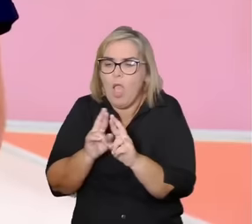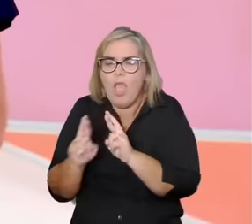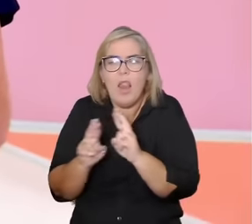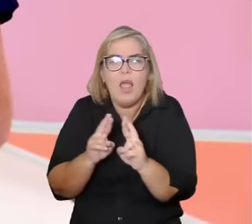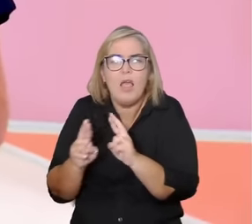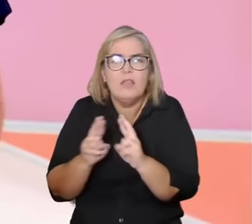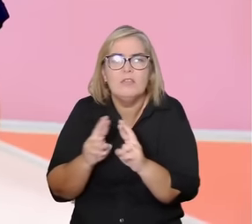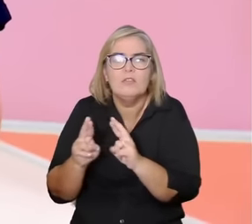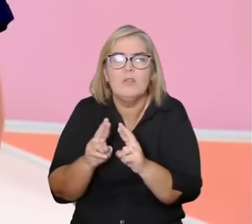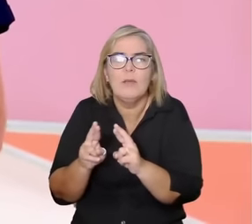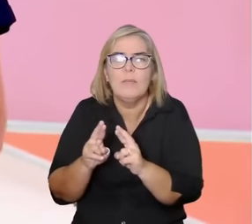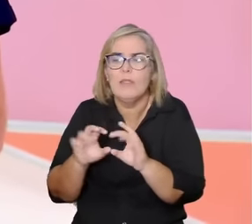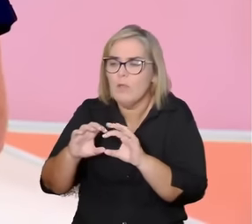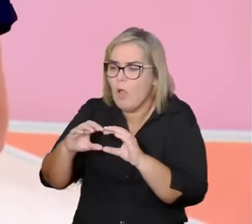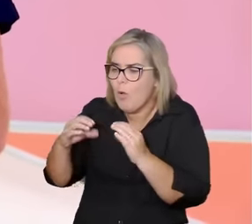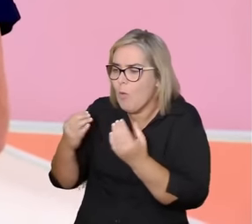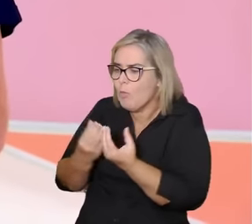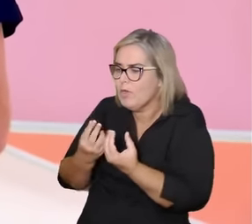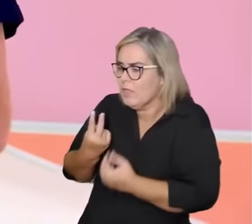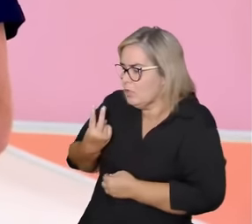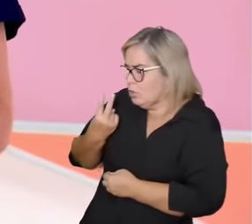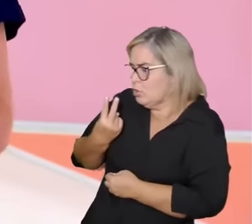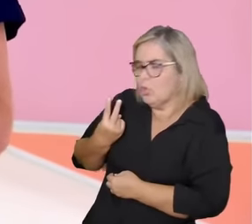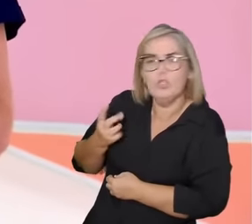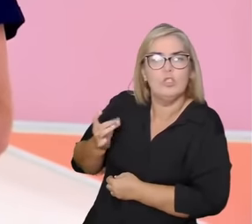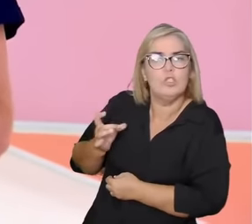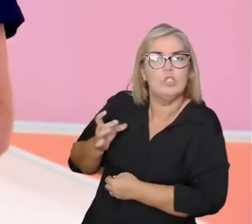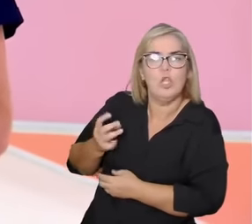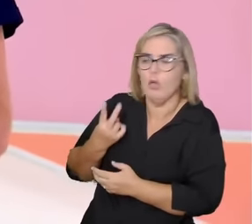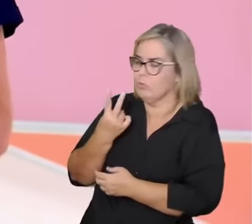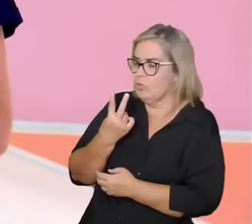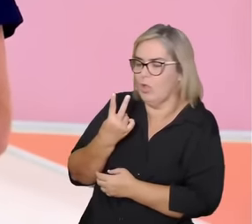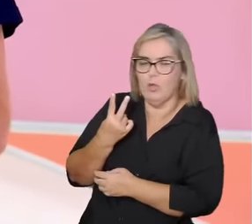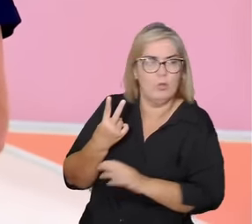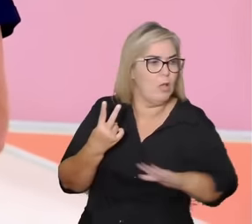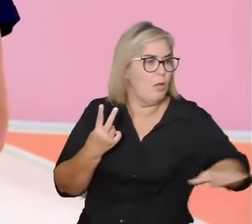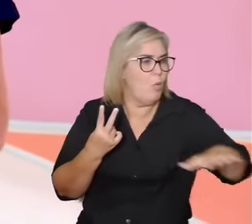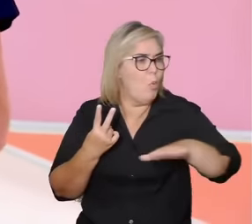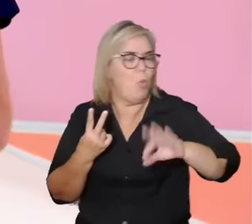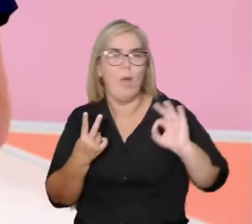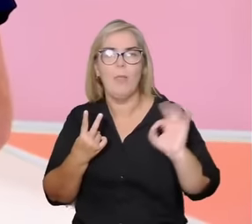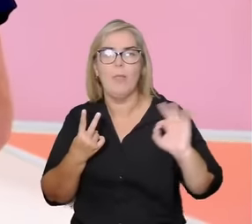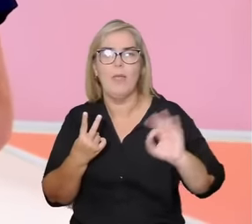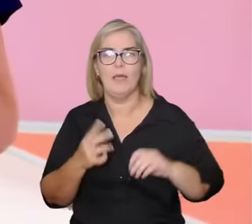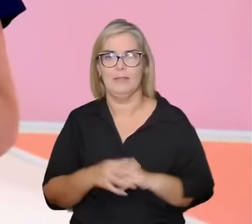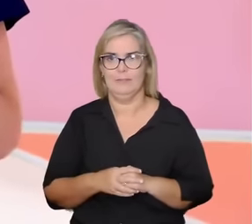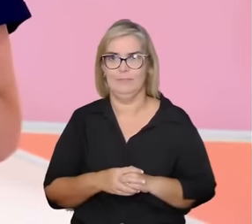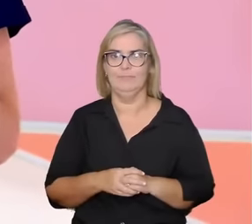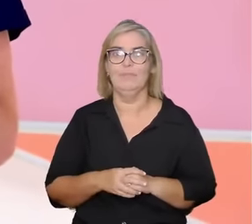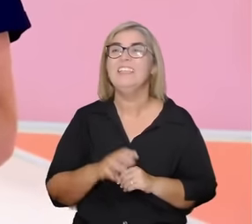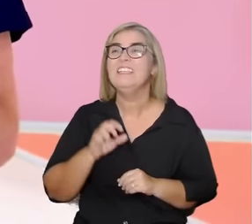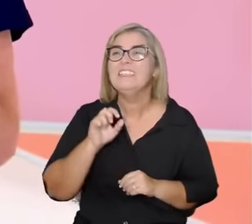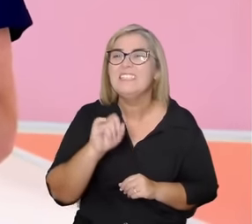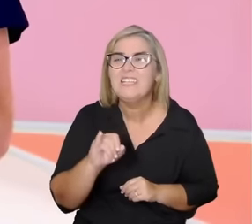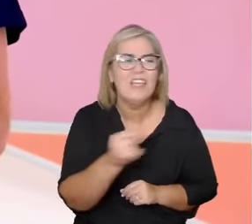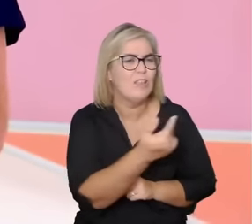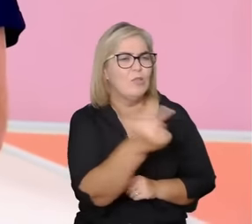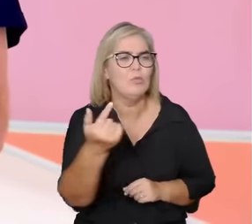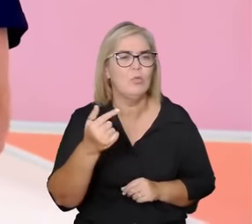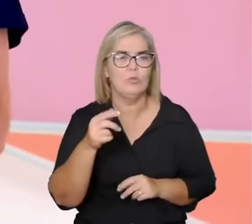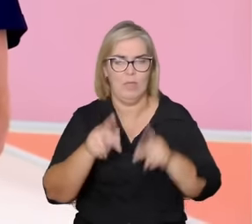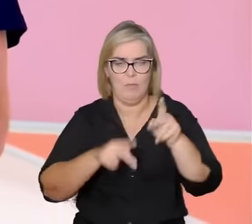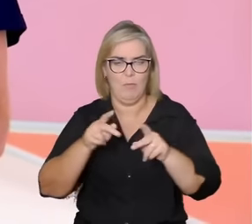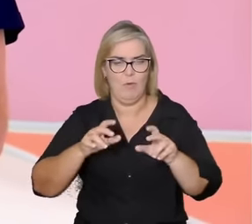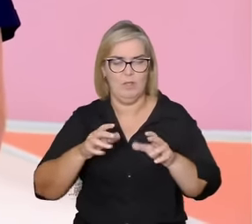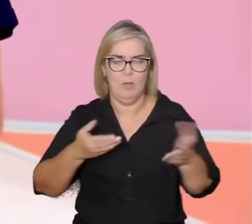tornando a comunidade da pessoa quando não consegue preencher esse papel o de constituir-se uma comunidade os